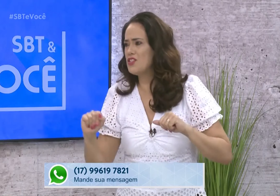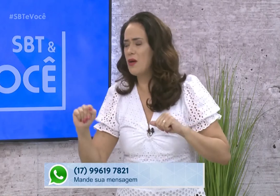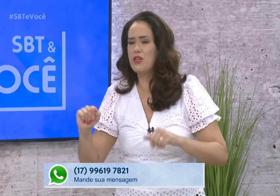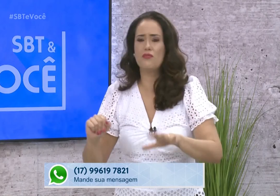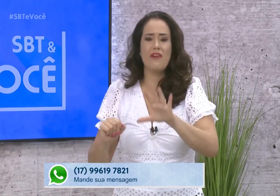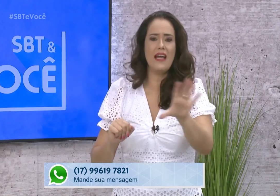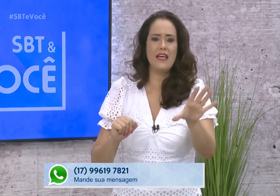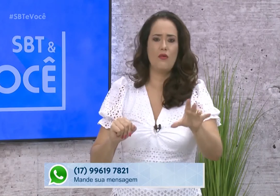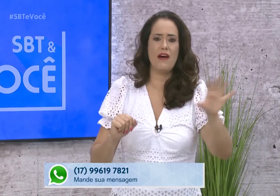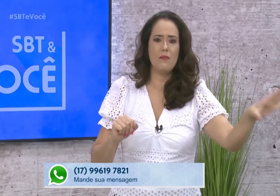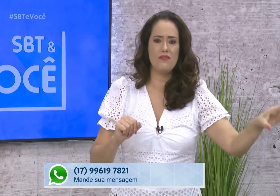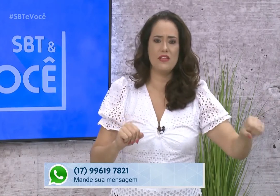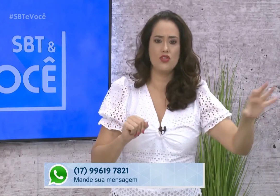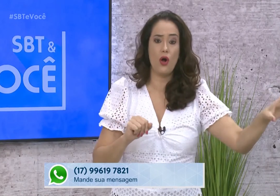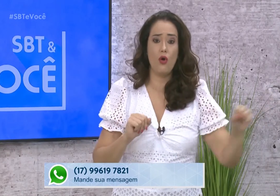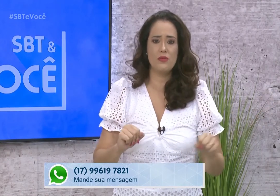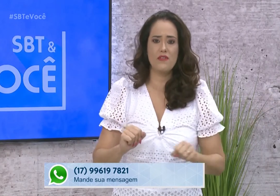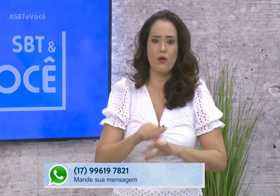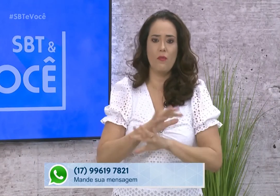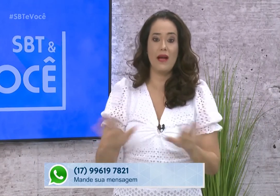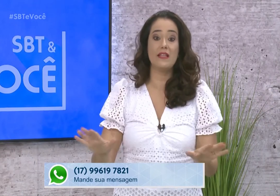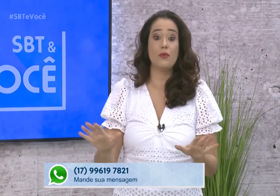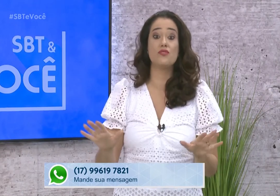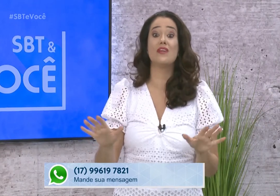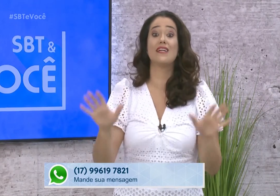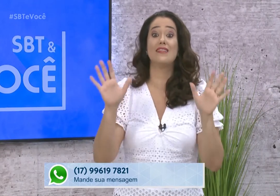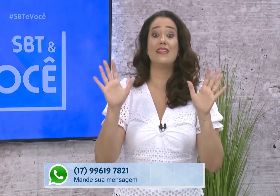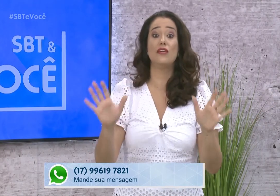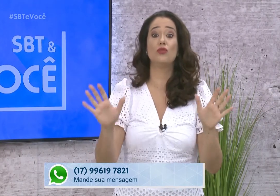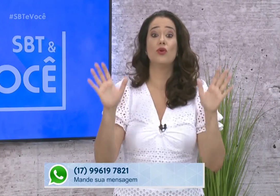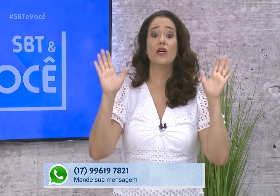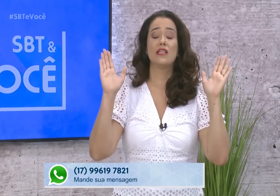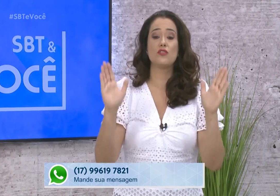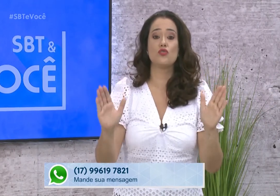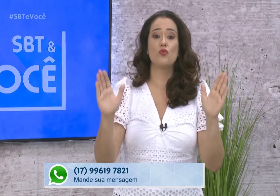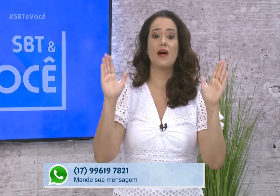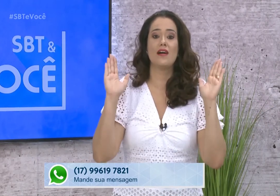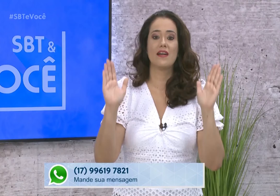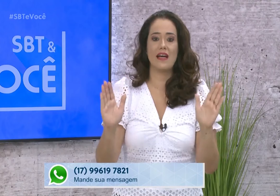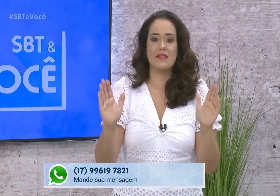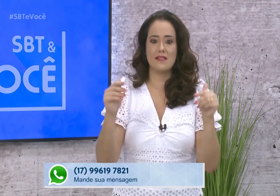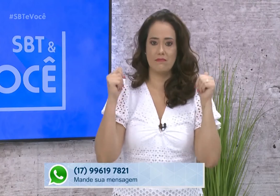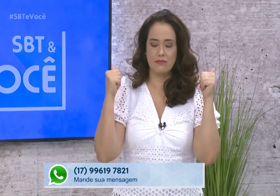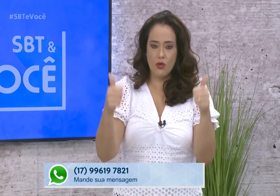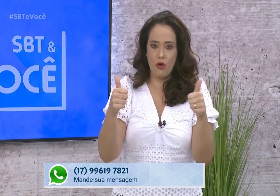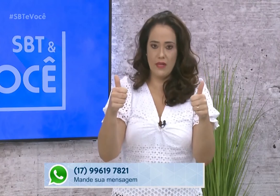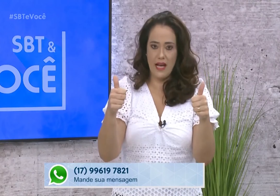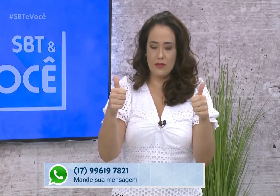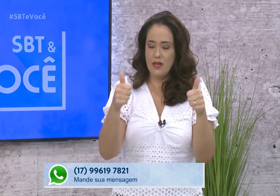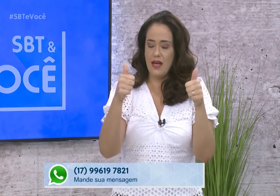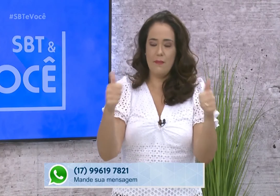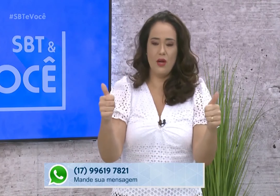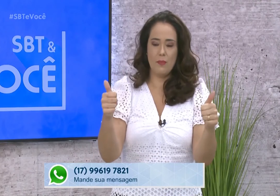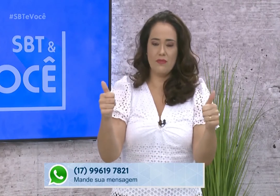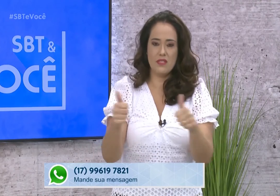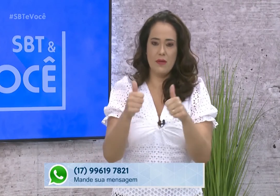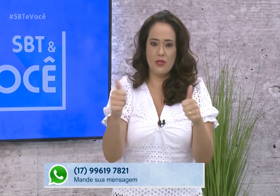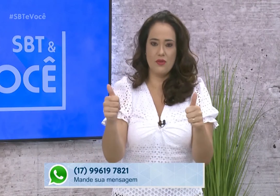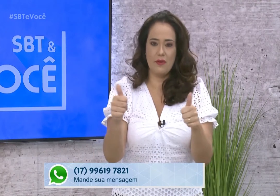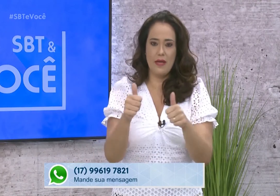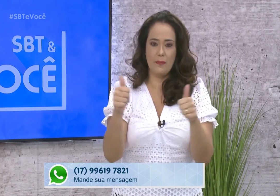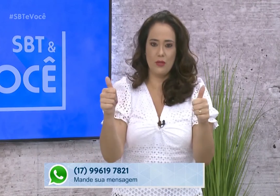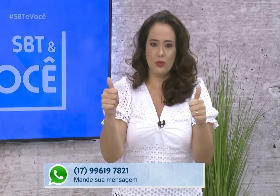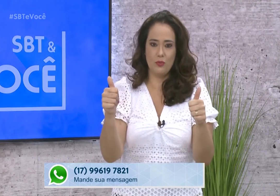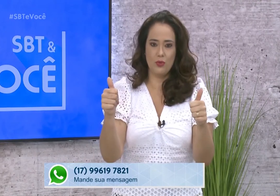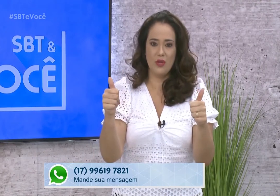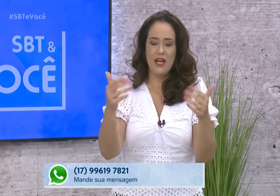vou ali no mercadinho rapidinho. Não vai não, vai uma vez só, compra e tiver que comprar e depois fica dentro da sua casa. Combinado? É melhor pra você,